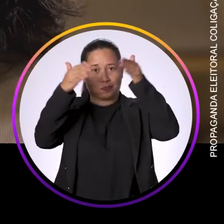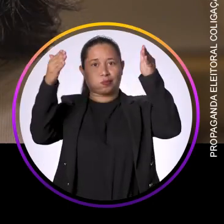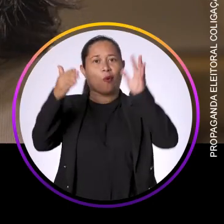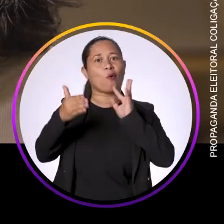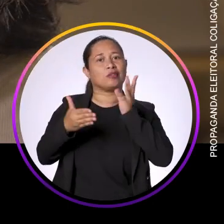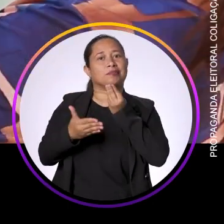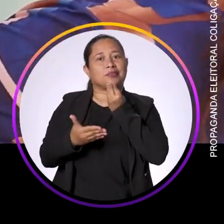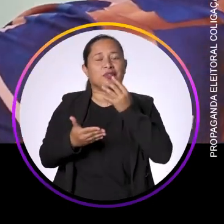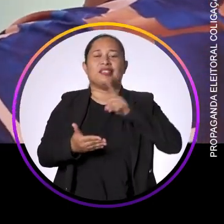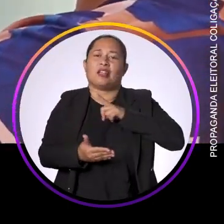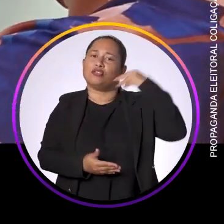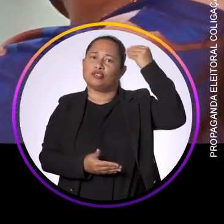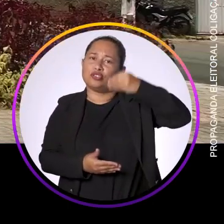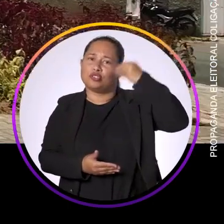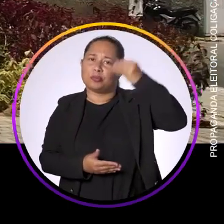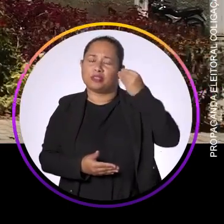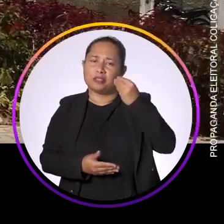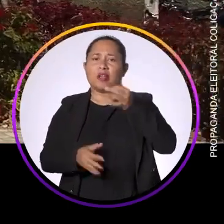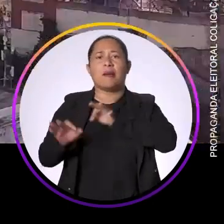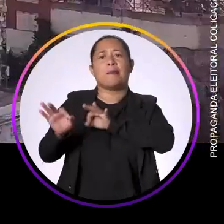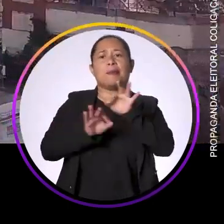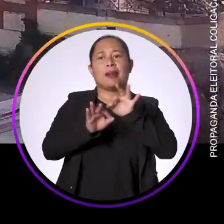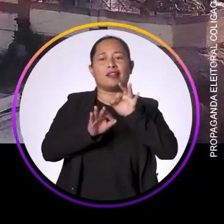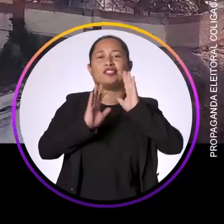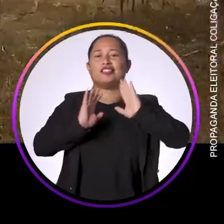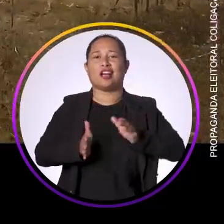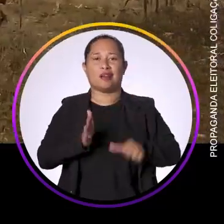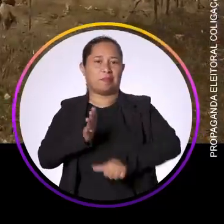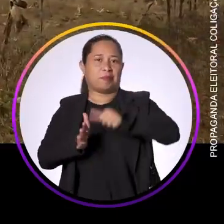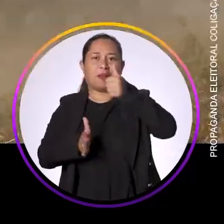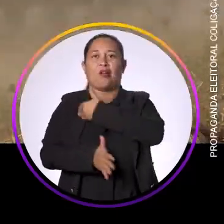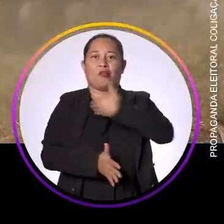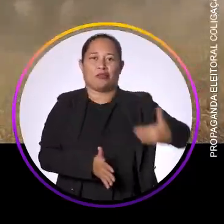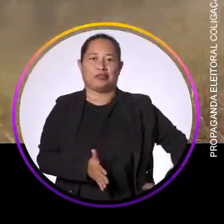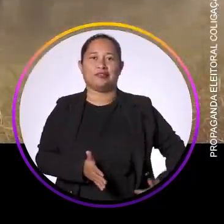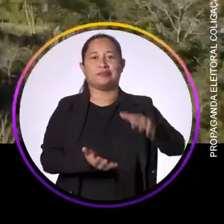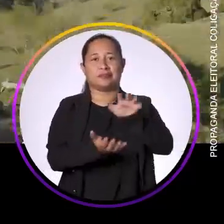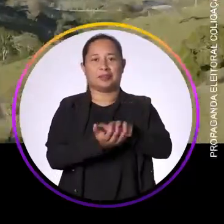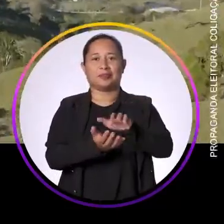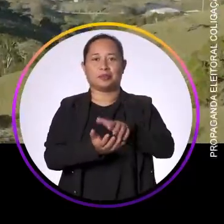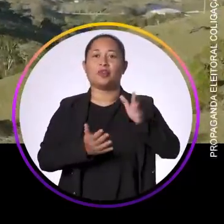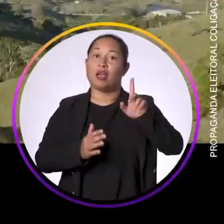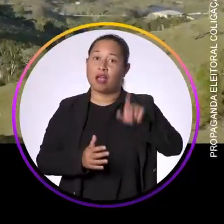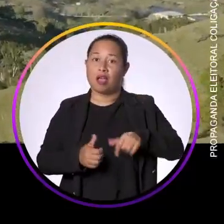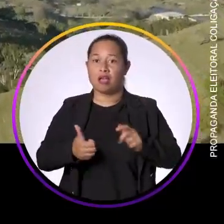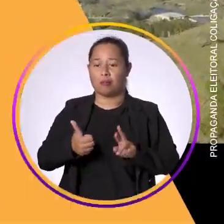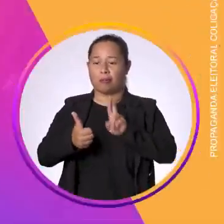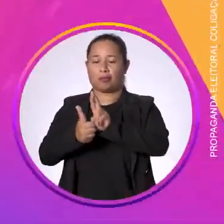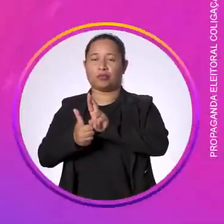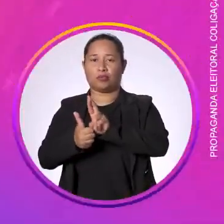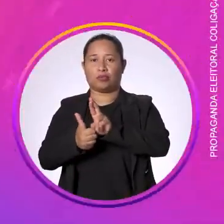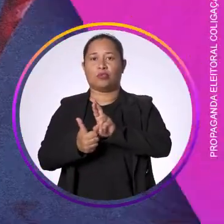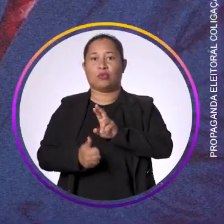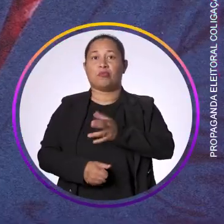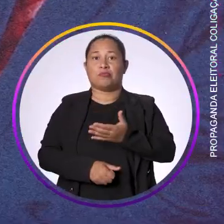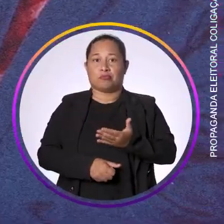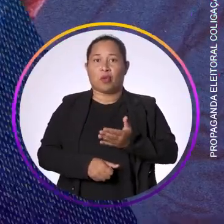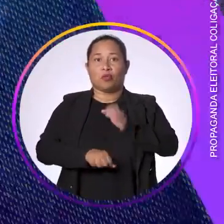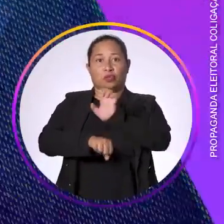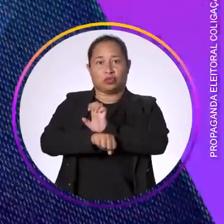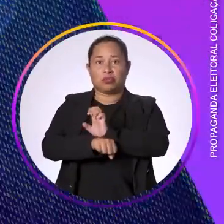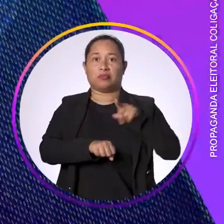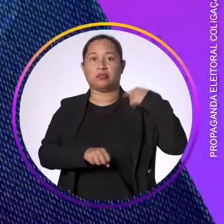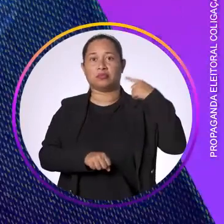novos conhecimentos. Raquel tem experiência e está preparada para ser a primeira governadora de Pernambuco. É procuradora do